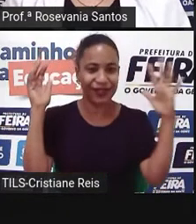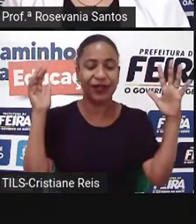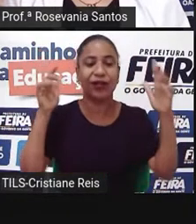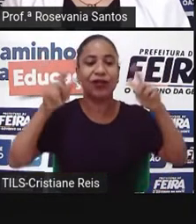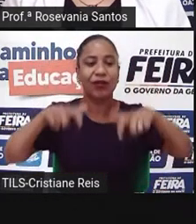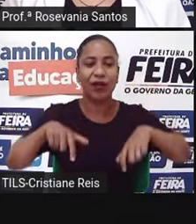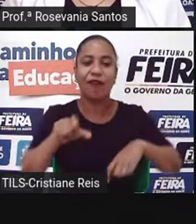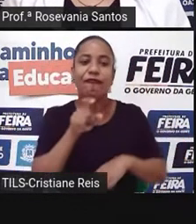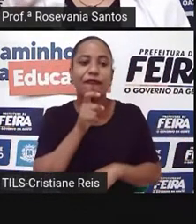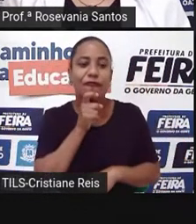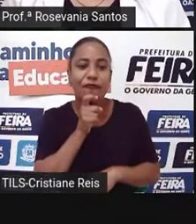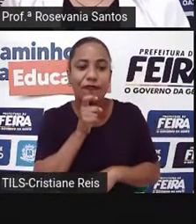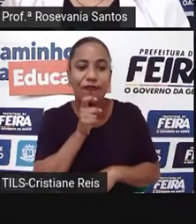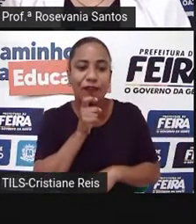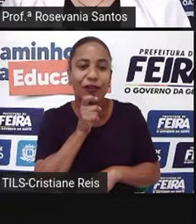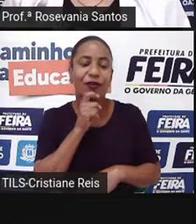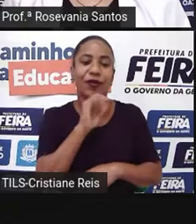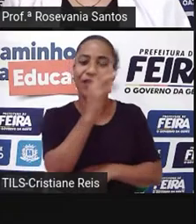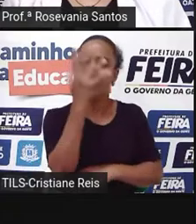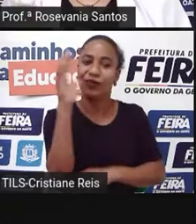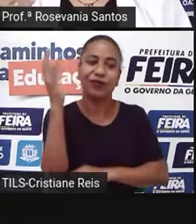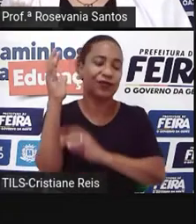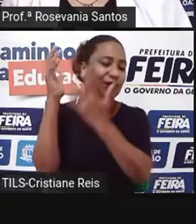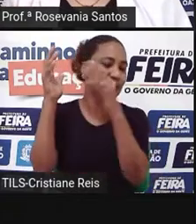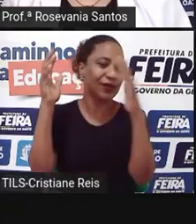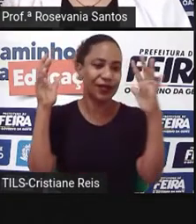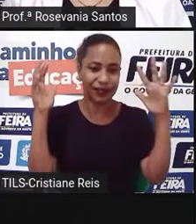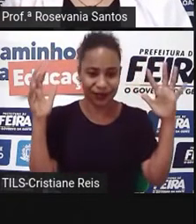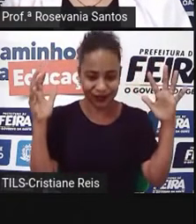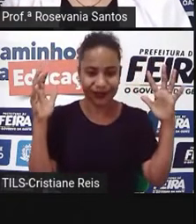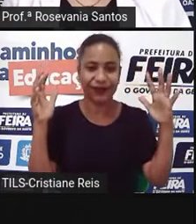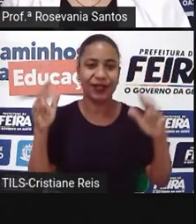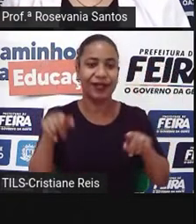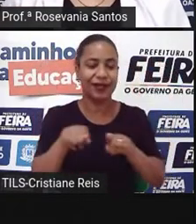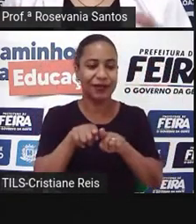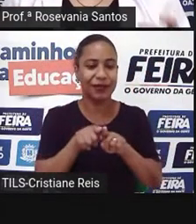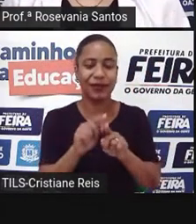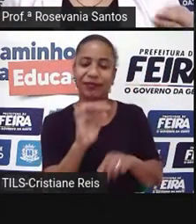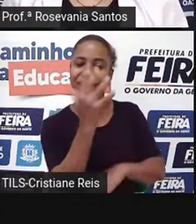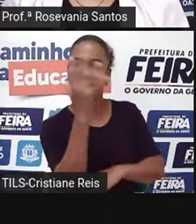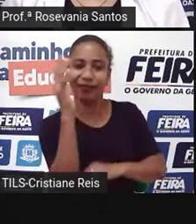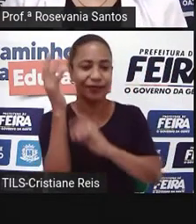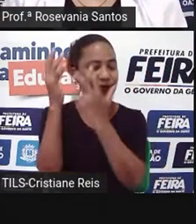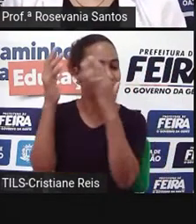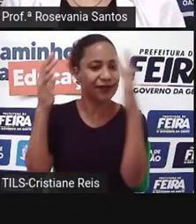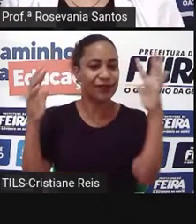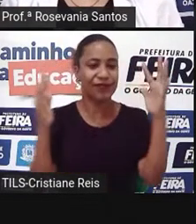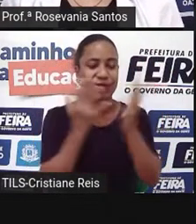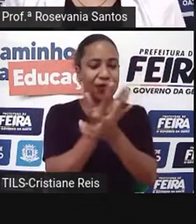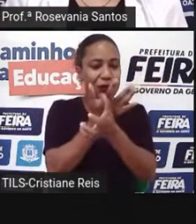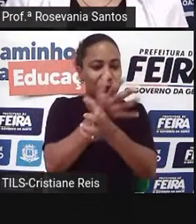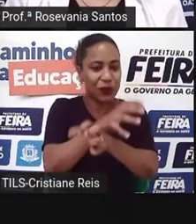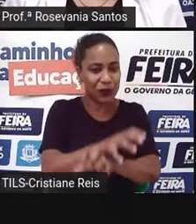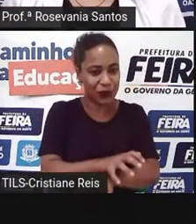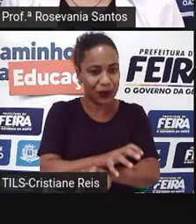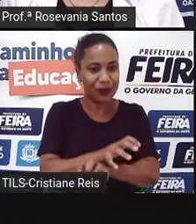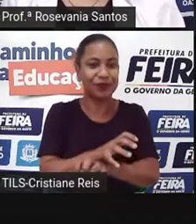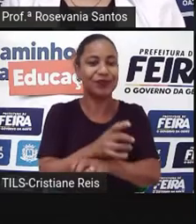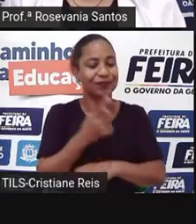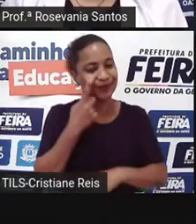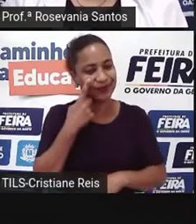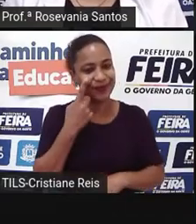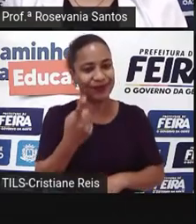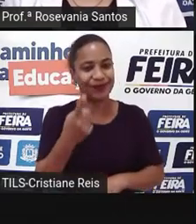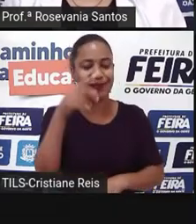frias, que são as florestas temperadas, até vegetação mesmo de deserto, como nós vamos encontrar aí no